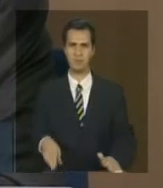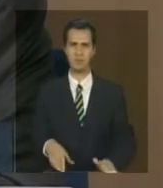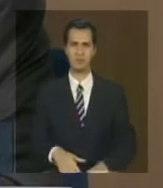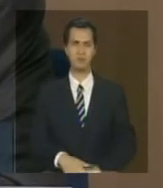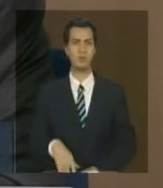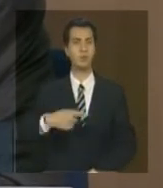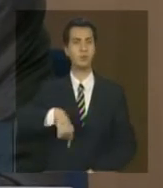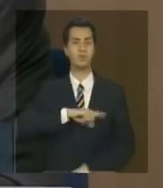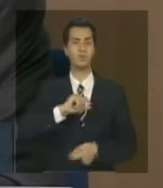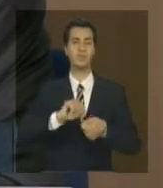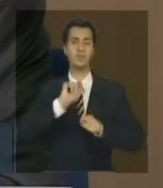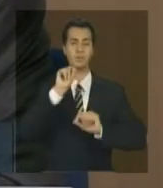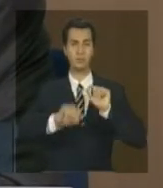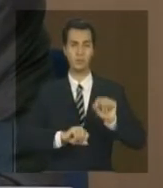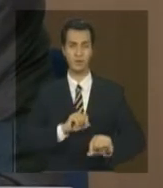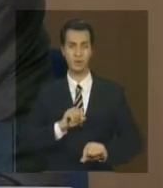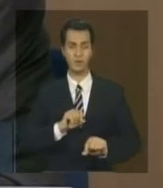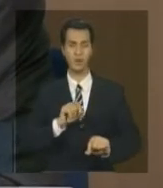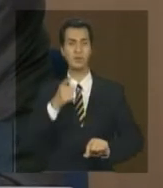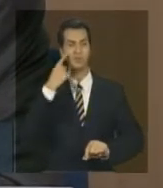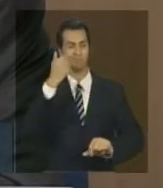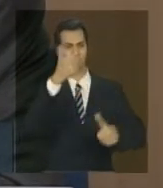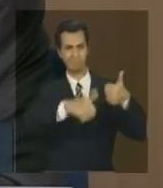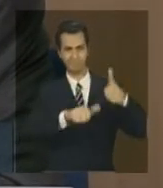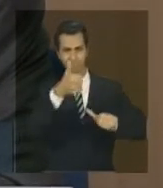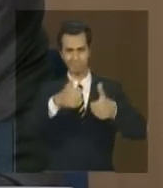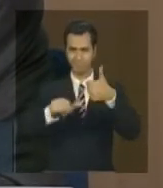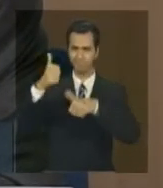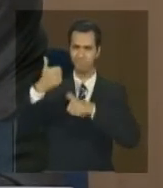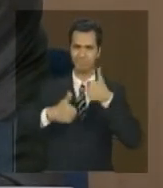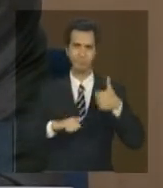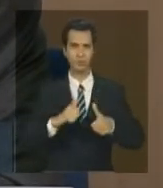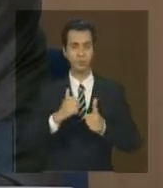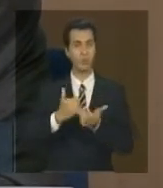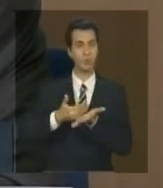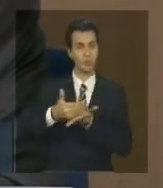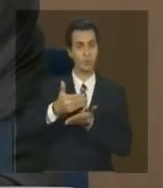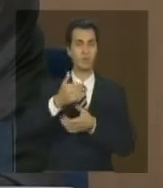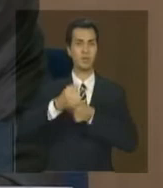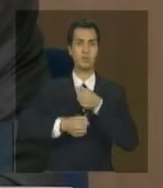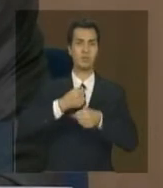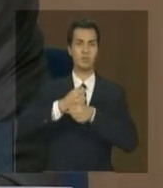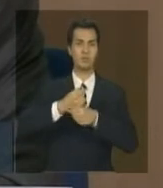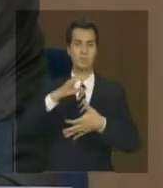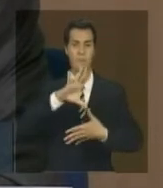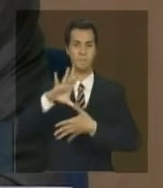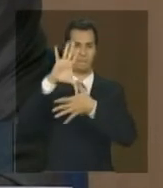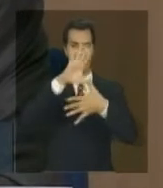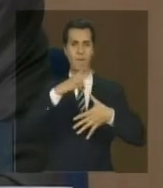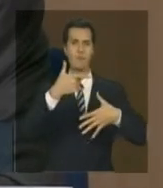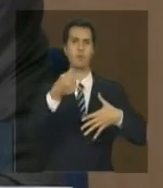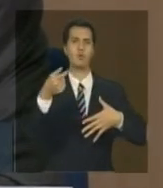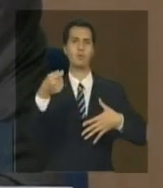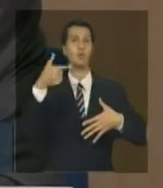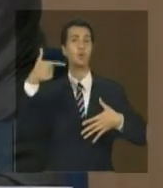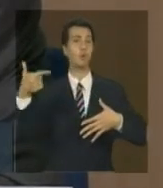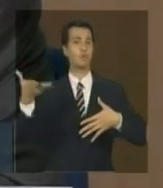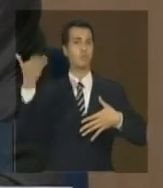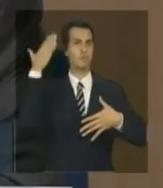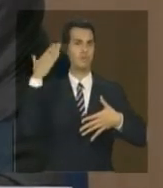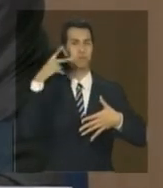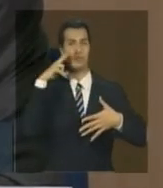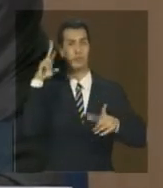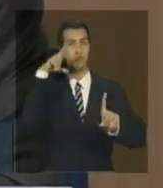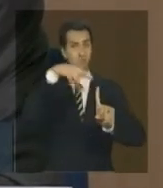uma análise usando o mapa base de 2002 como uma referência. Portanto, o que foi